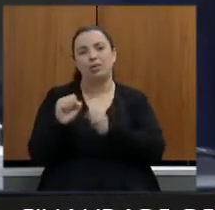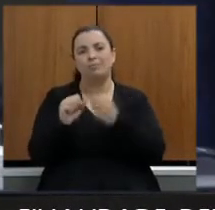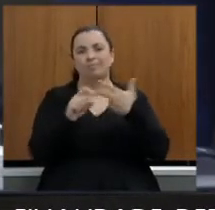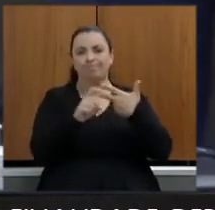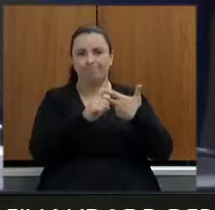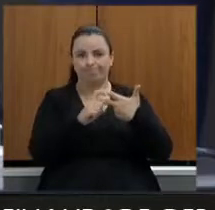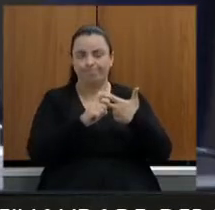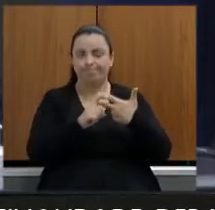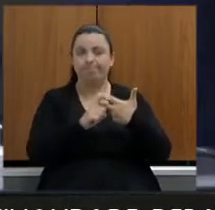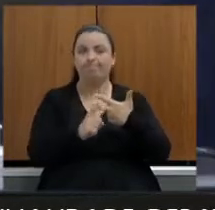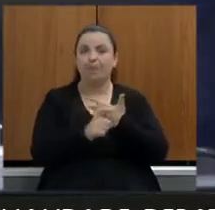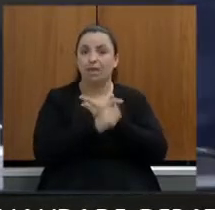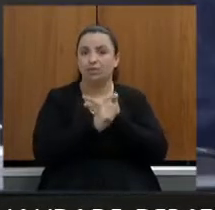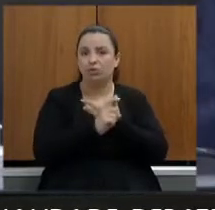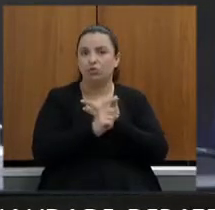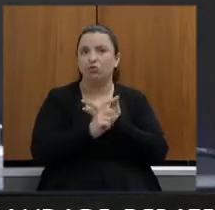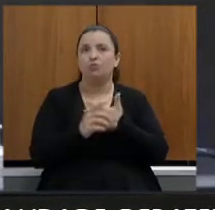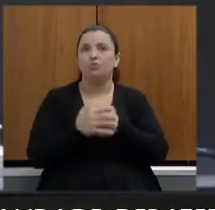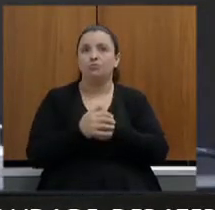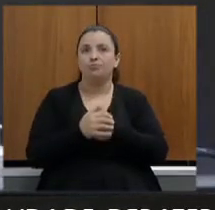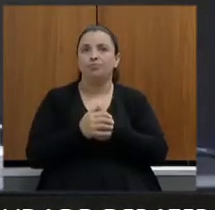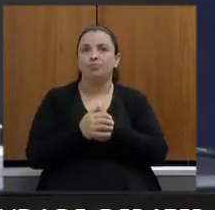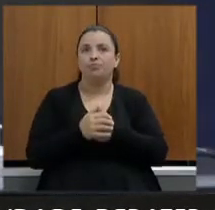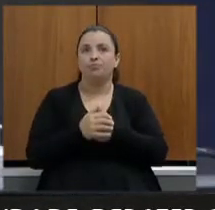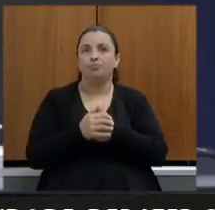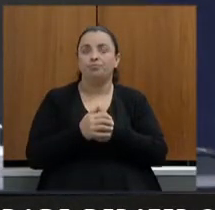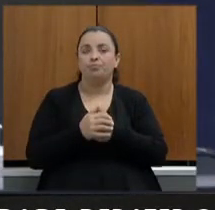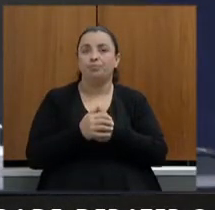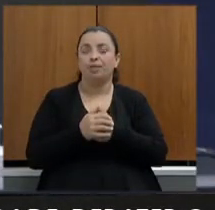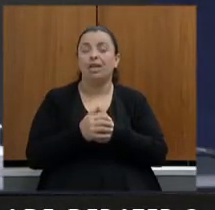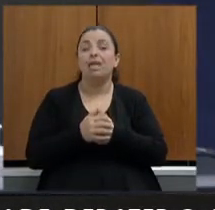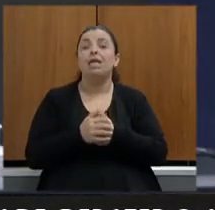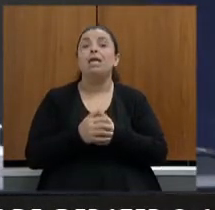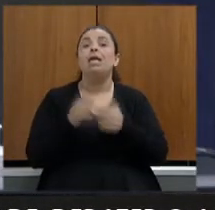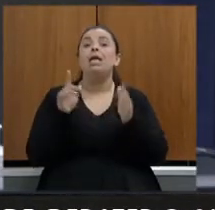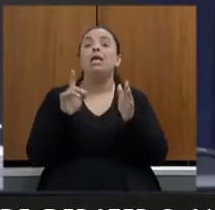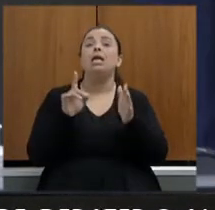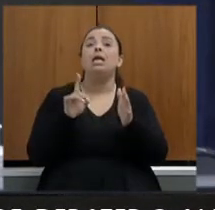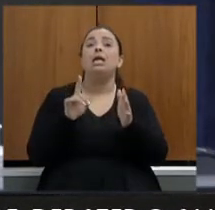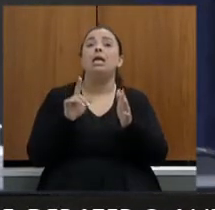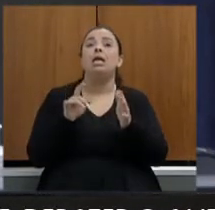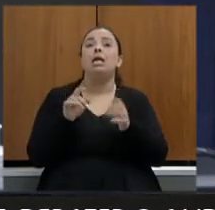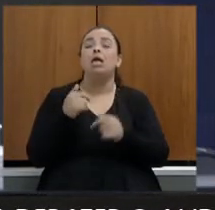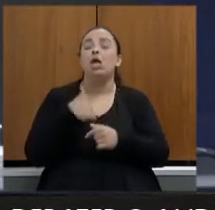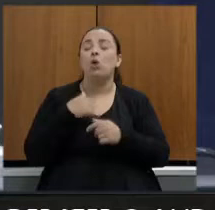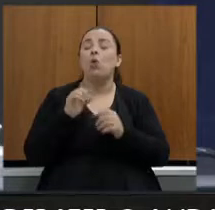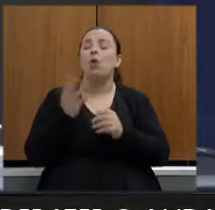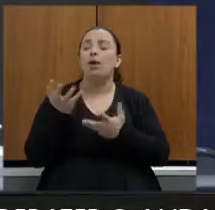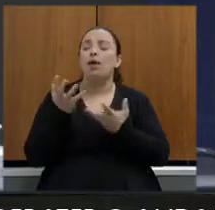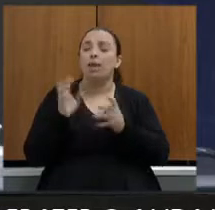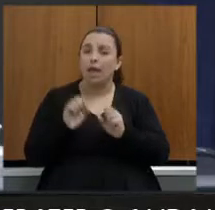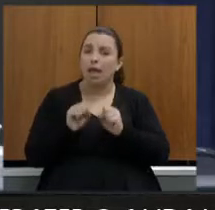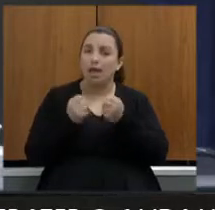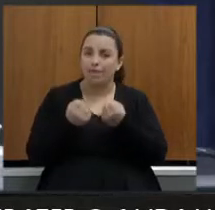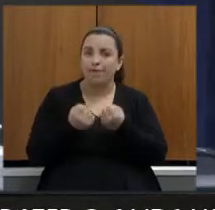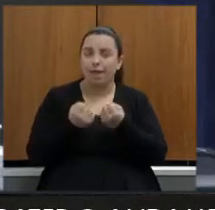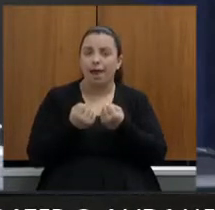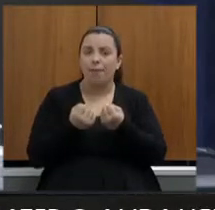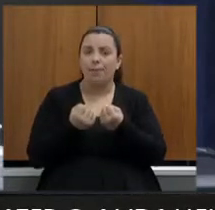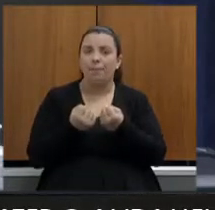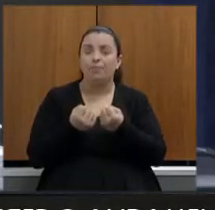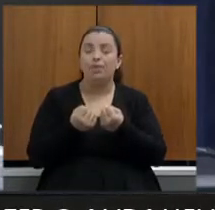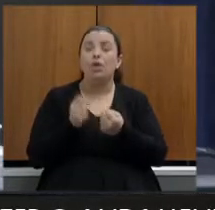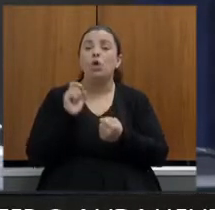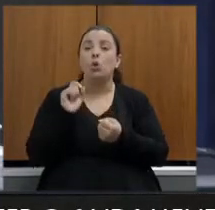mesma pergunta que o Mauro Lopes da plateia nos fez então eu queria aqui até reafirmar as seis